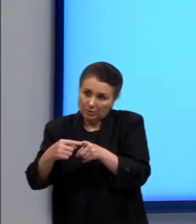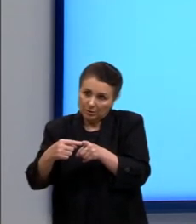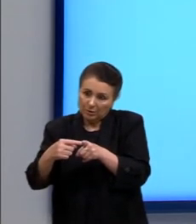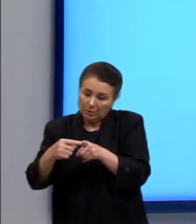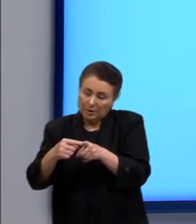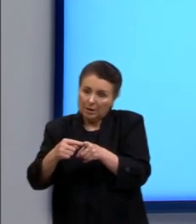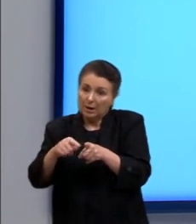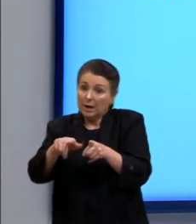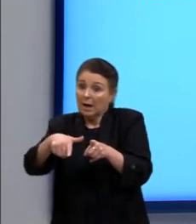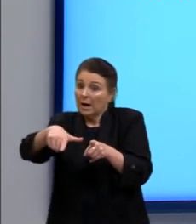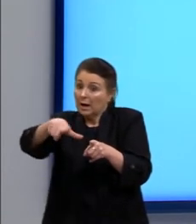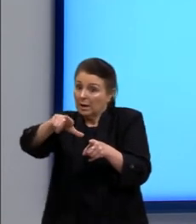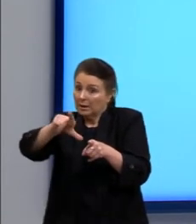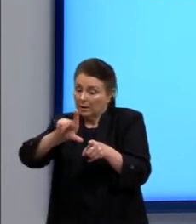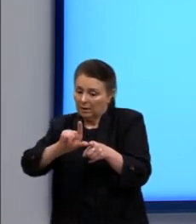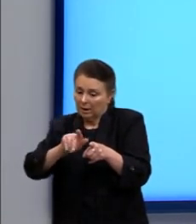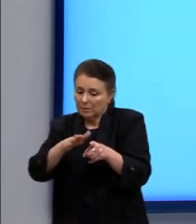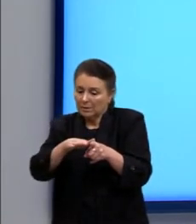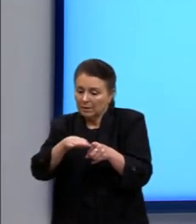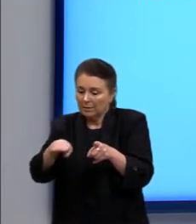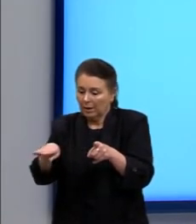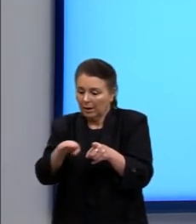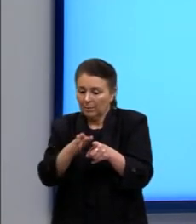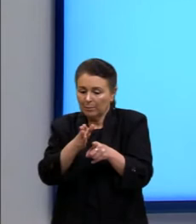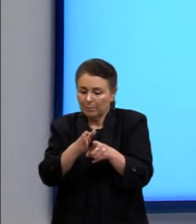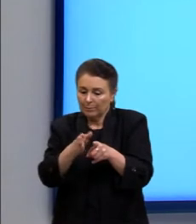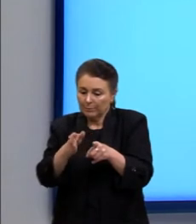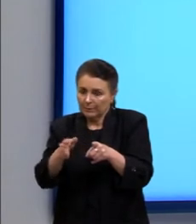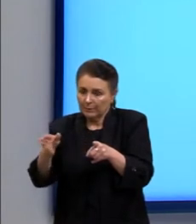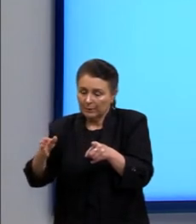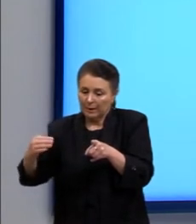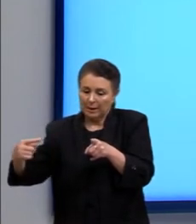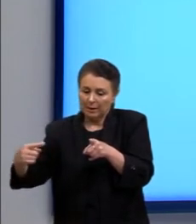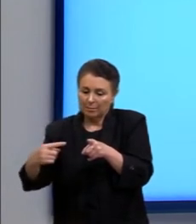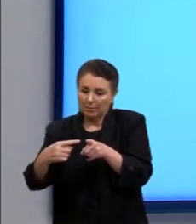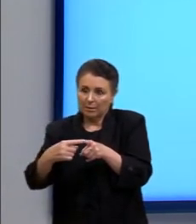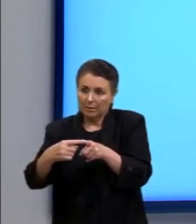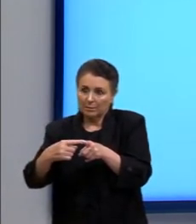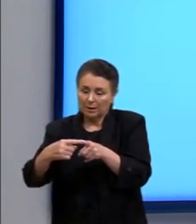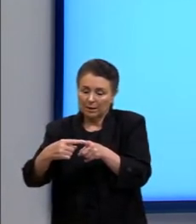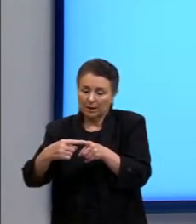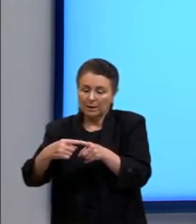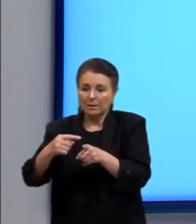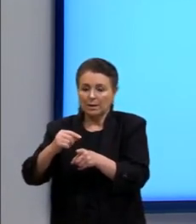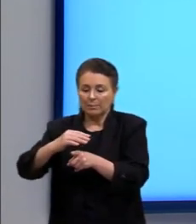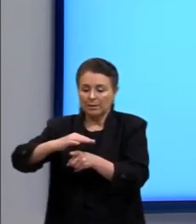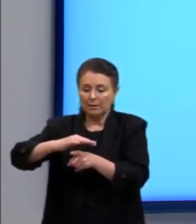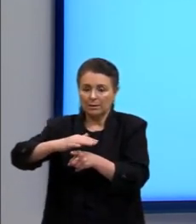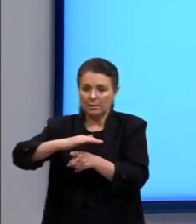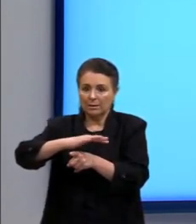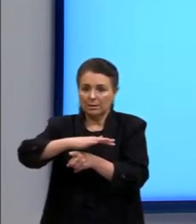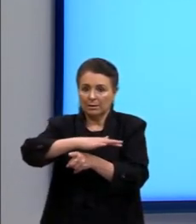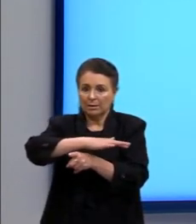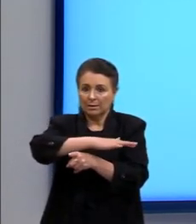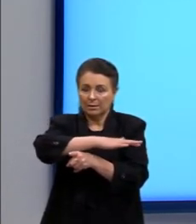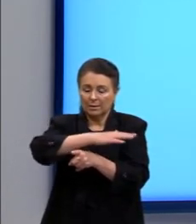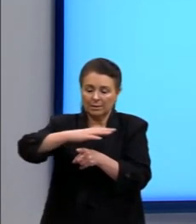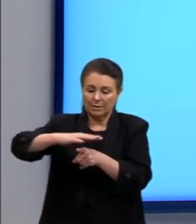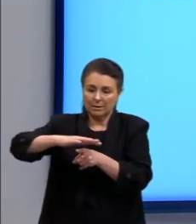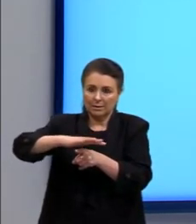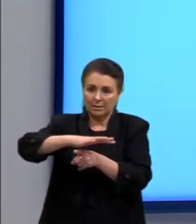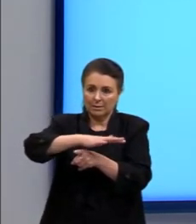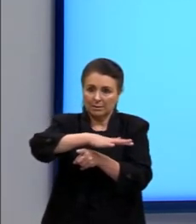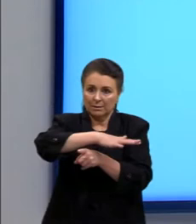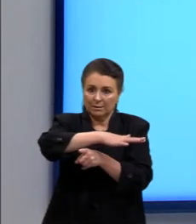plana? Ela vai, então, começar a se propagar de uma forma mais circular, né, com as frentes de onda de